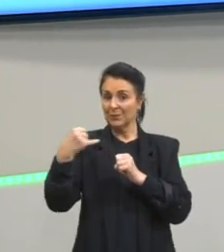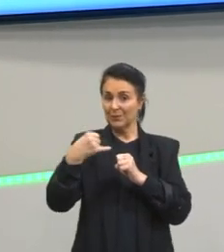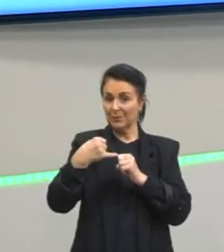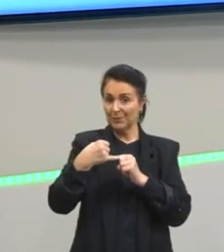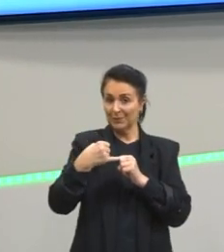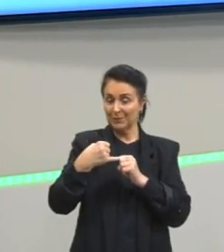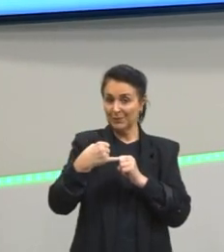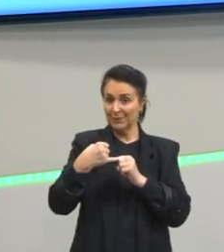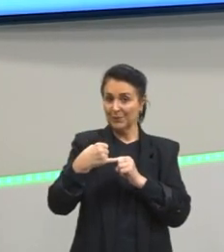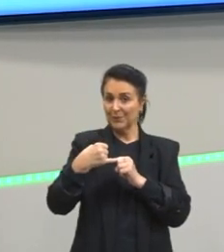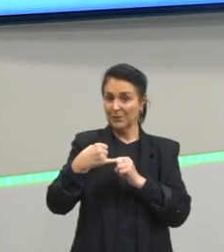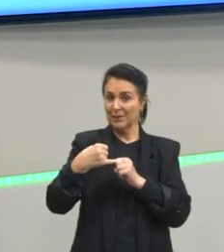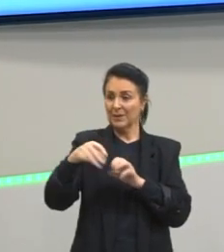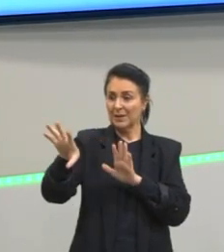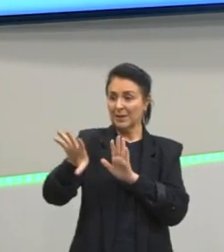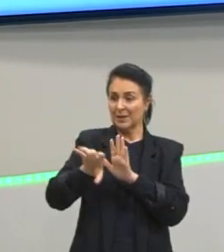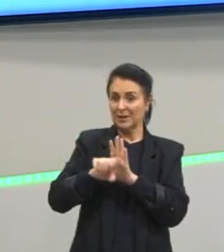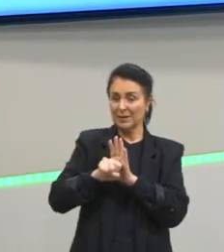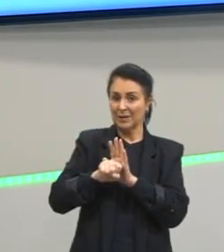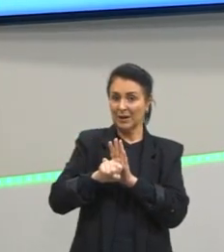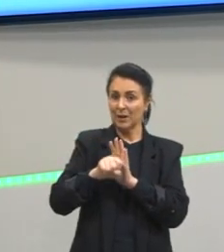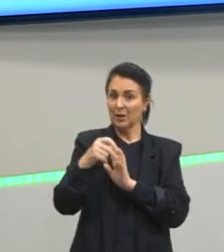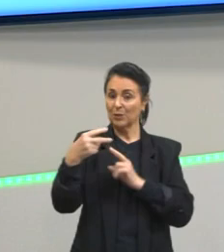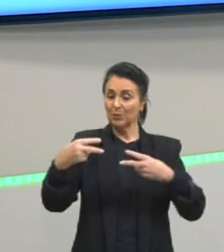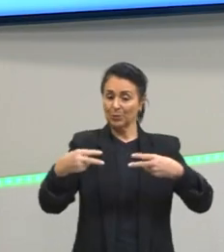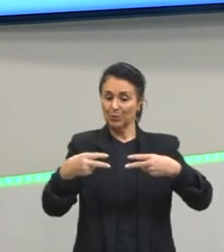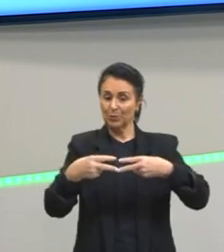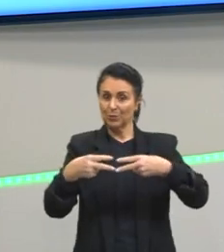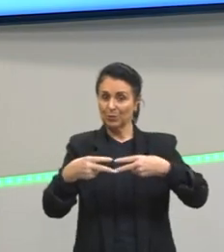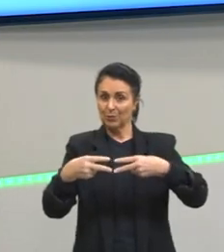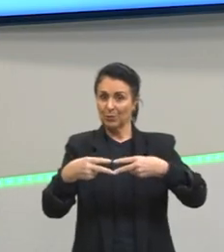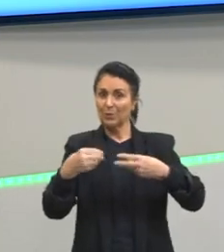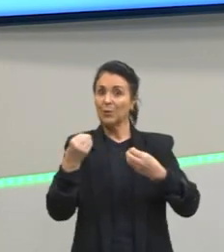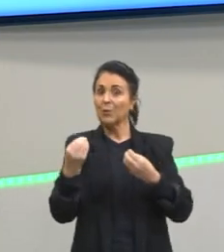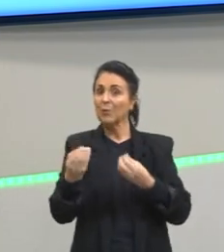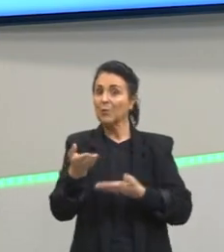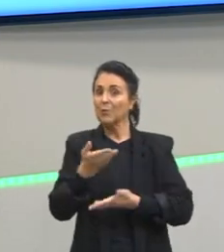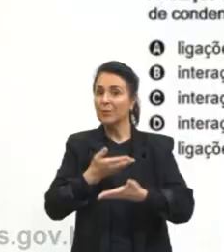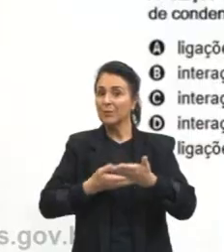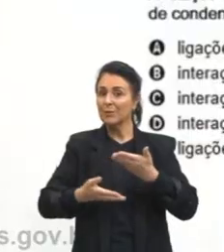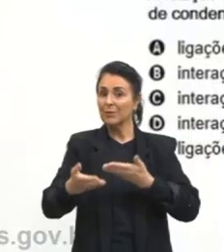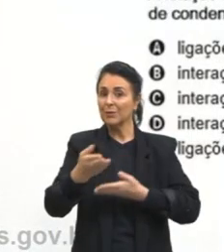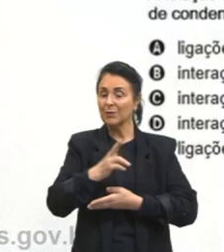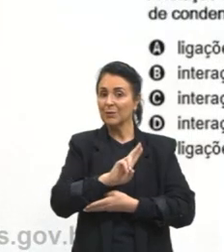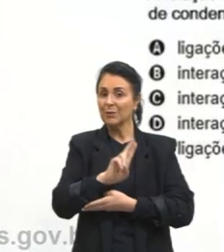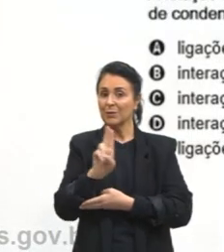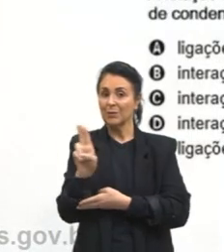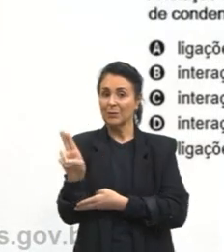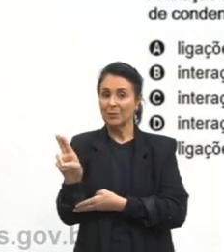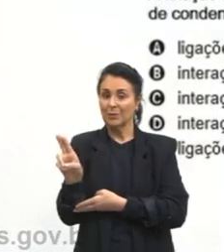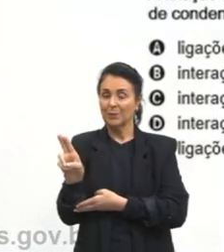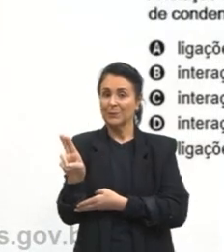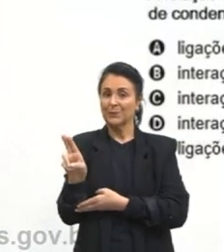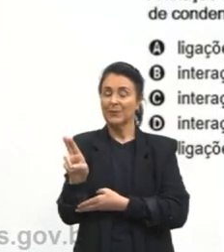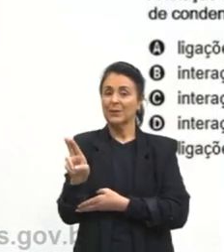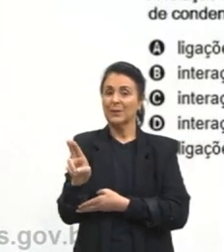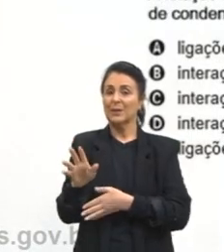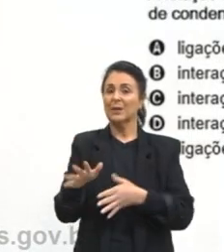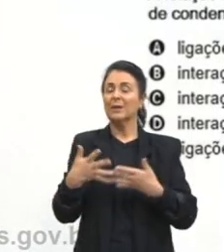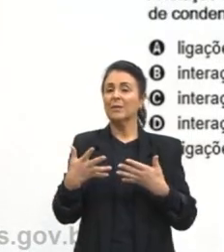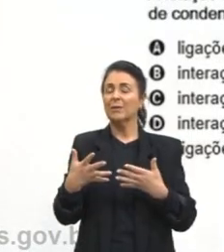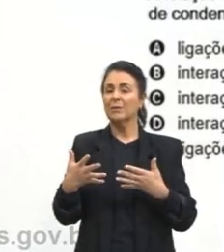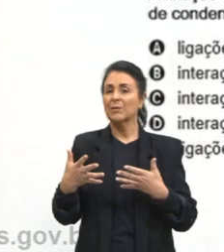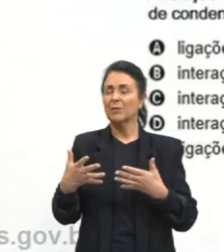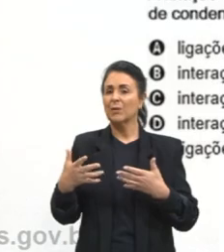um dipolo, como é que é o nome dessa interação? Então, vamos por tentativa, né? São ligações